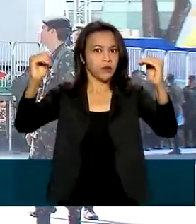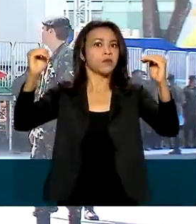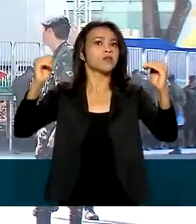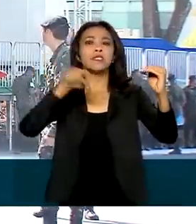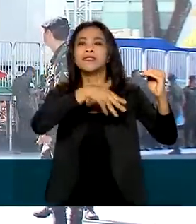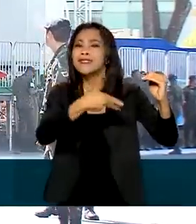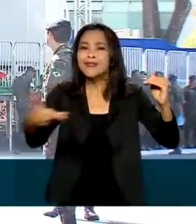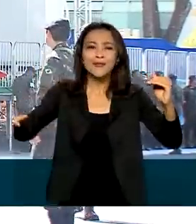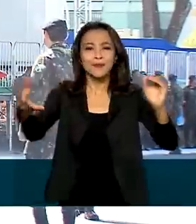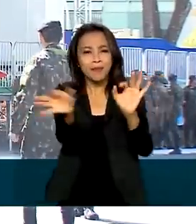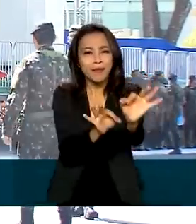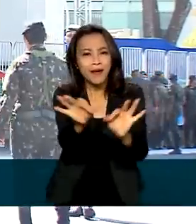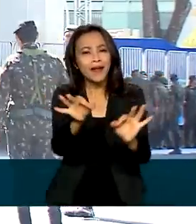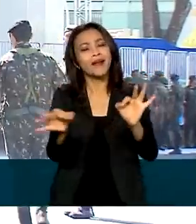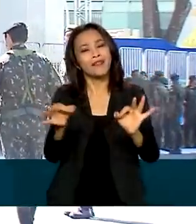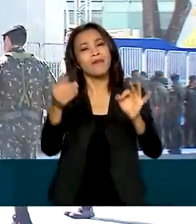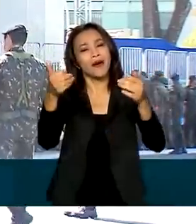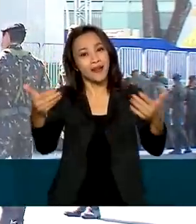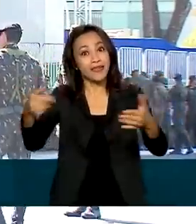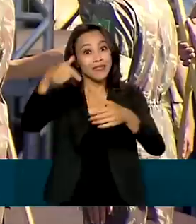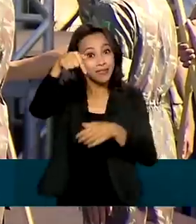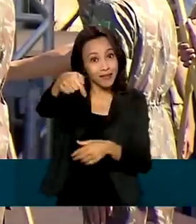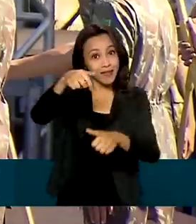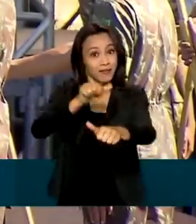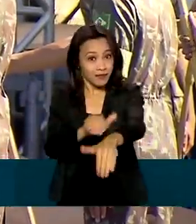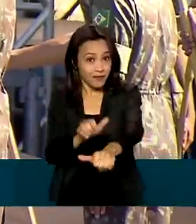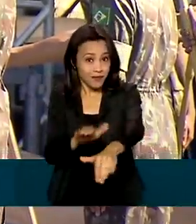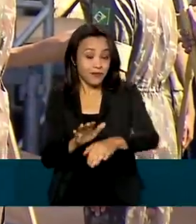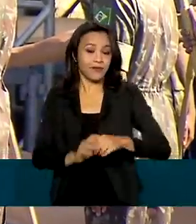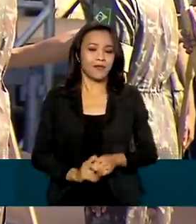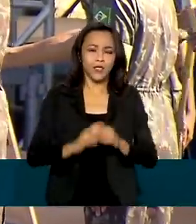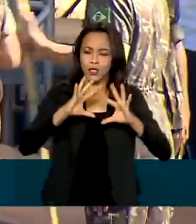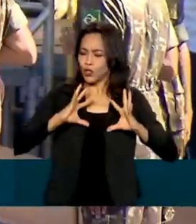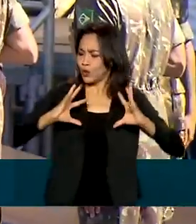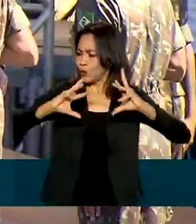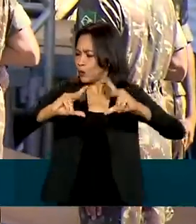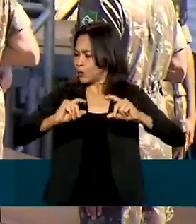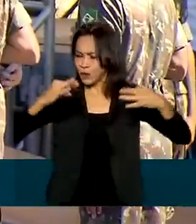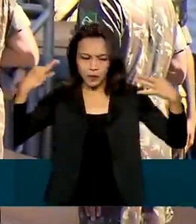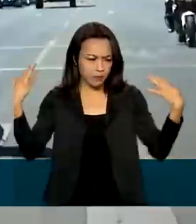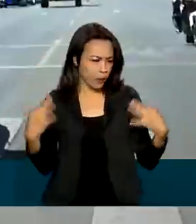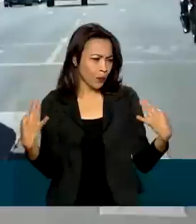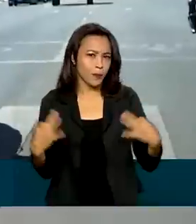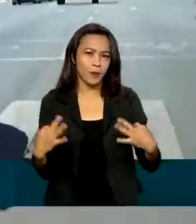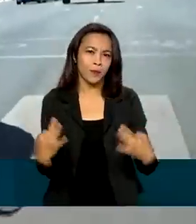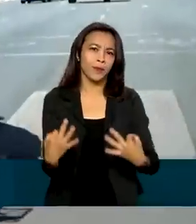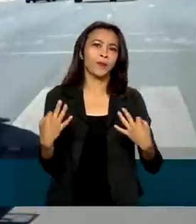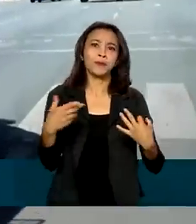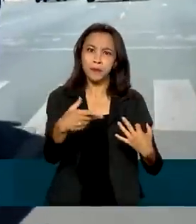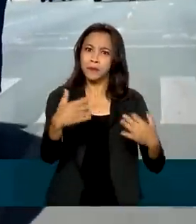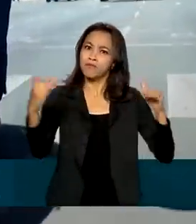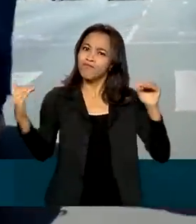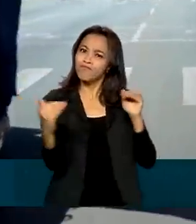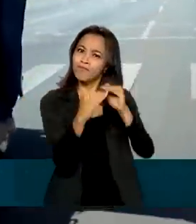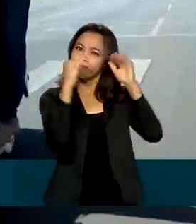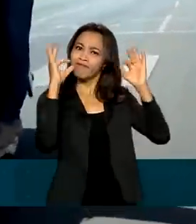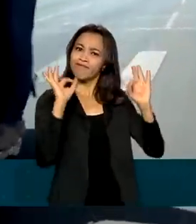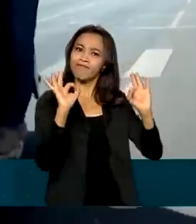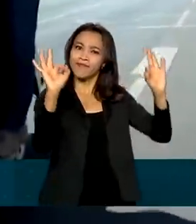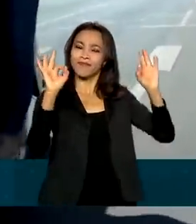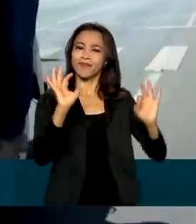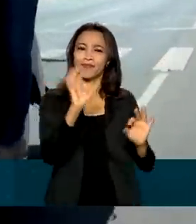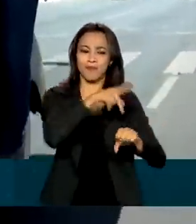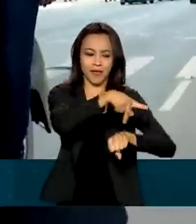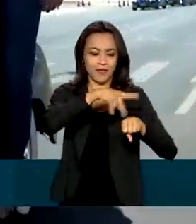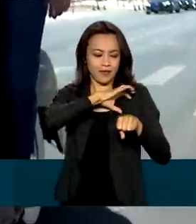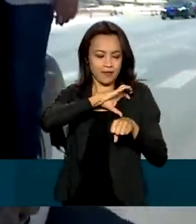para receber o desfile de 7 de setembro. E para que tudo seja impecável, a altura do merecimento da pátria amada,